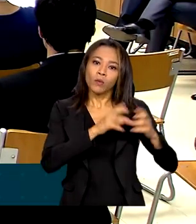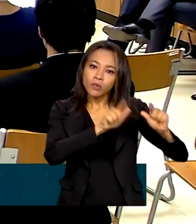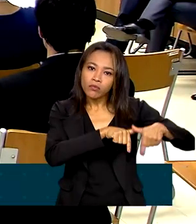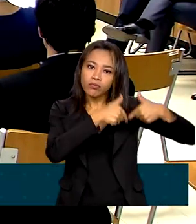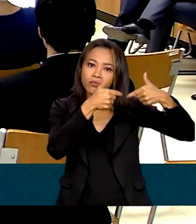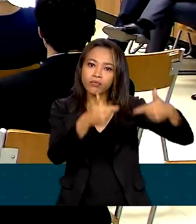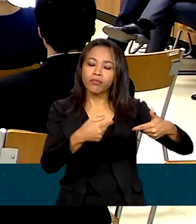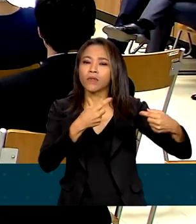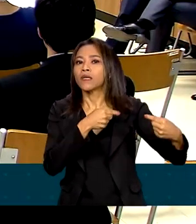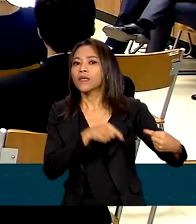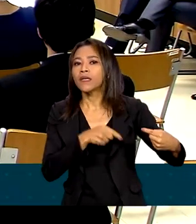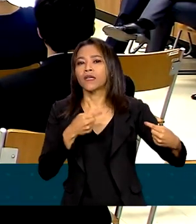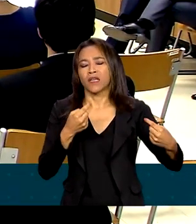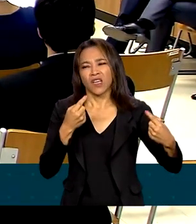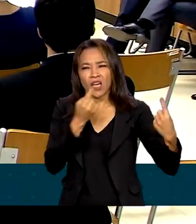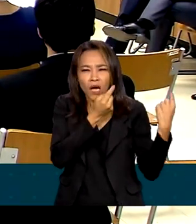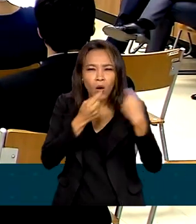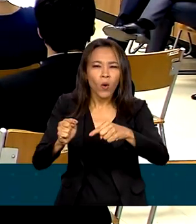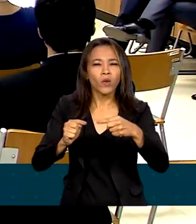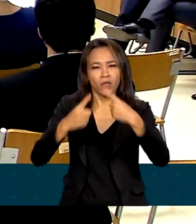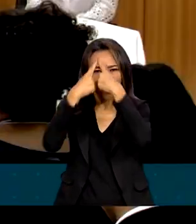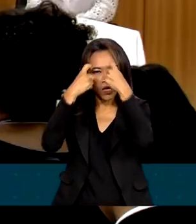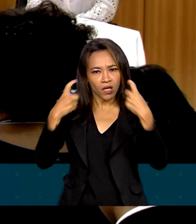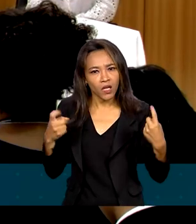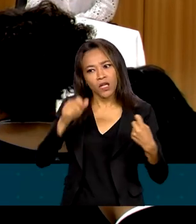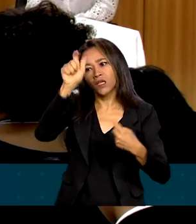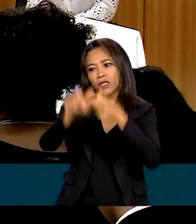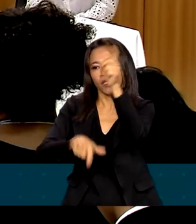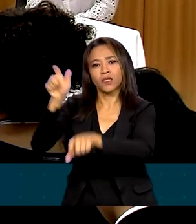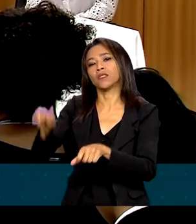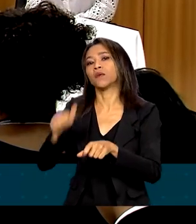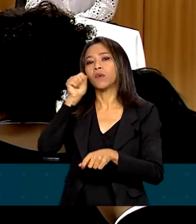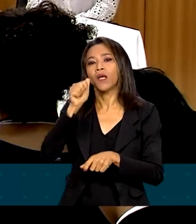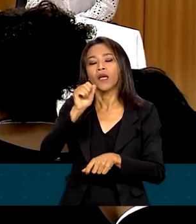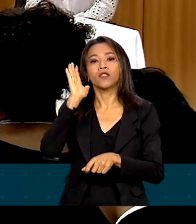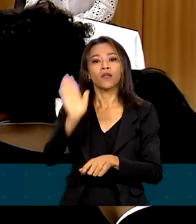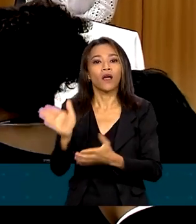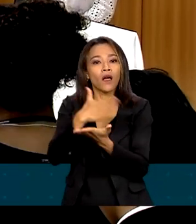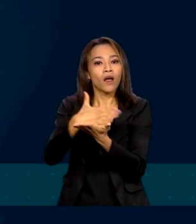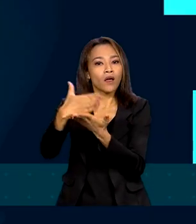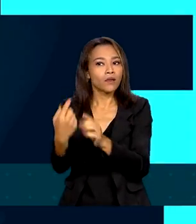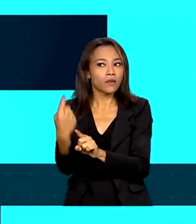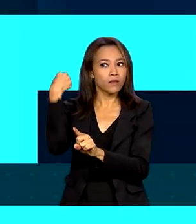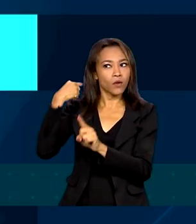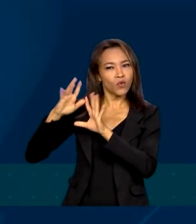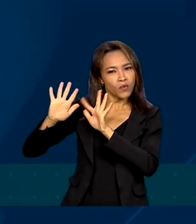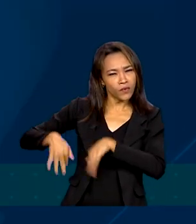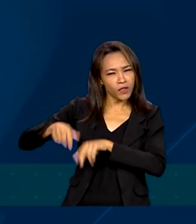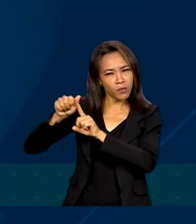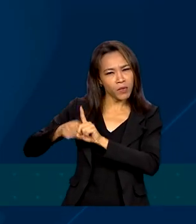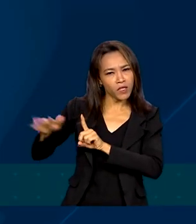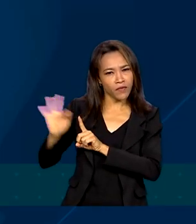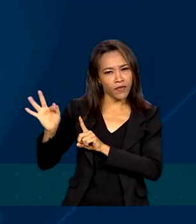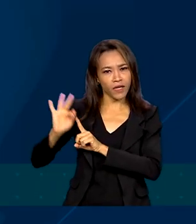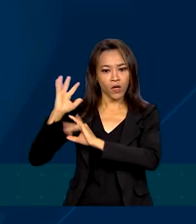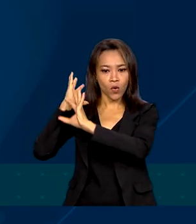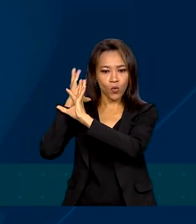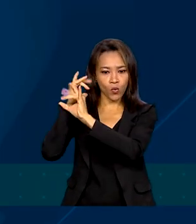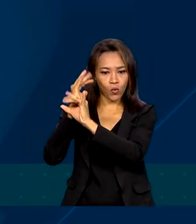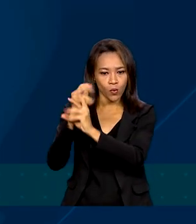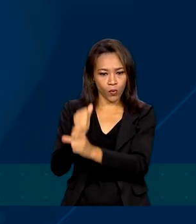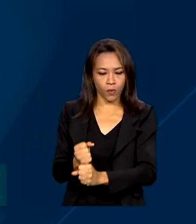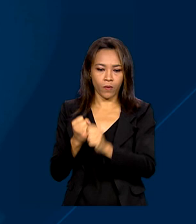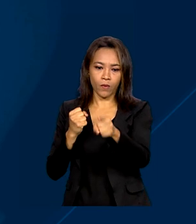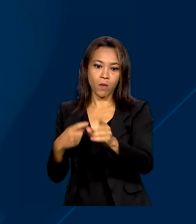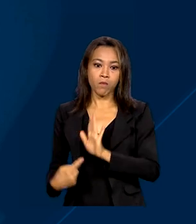Combate e Prevenção da Violência contra a Mulher foi iniciada no final de fevereiro. O balanço parcial da operação